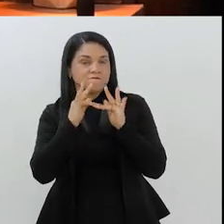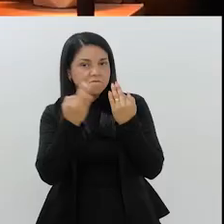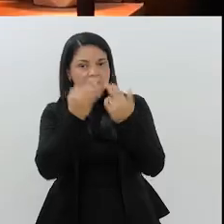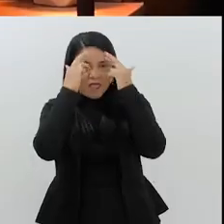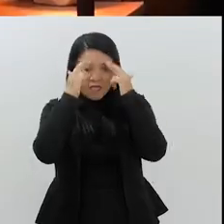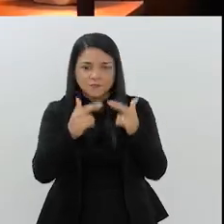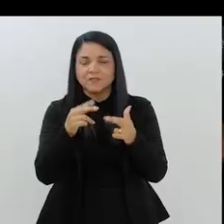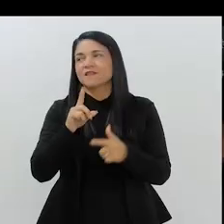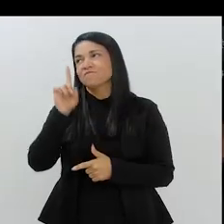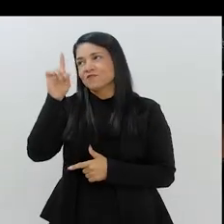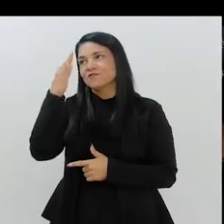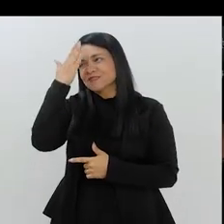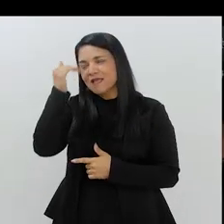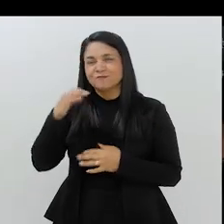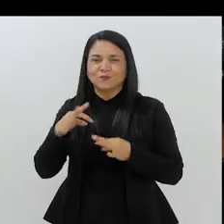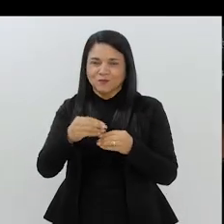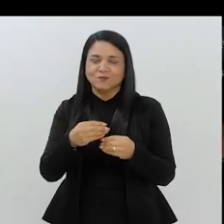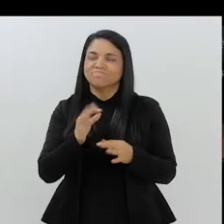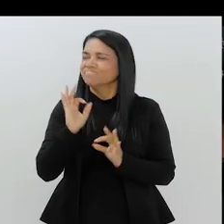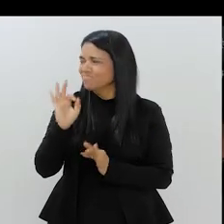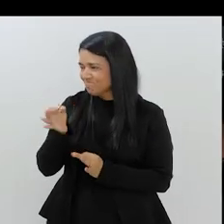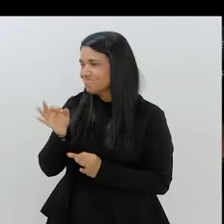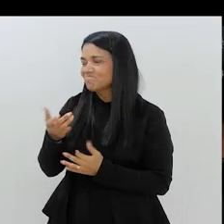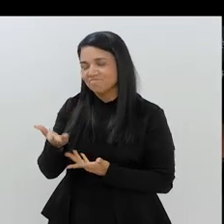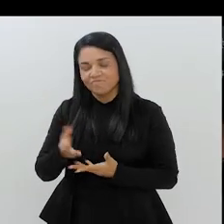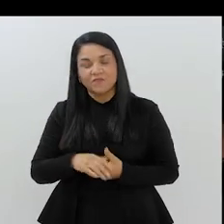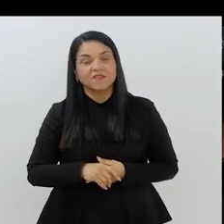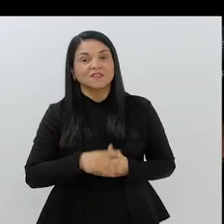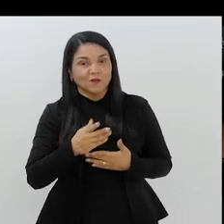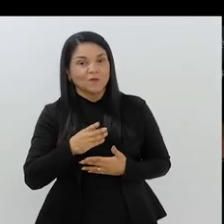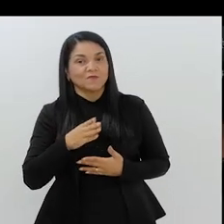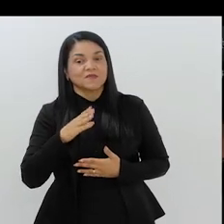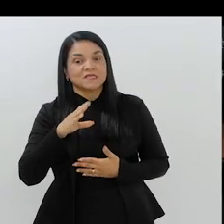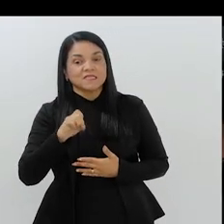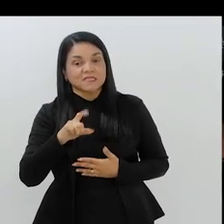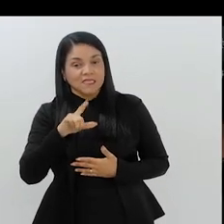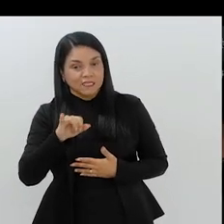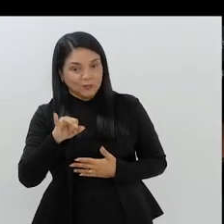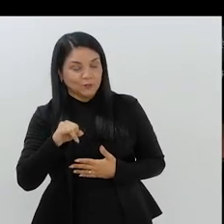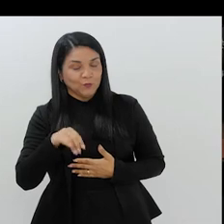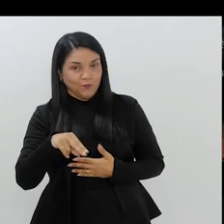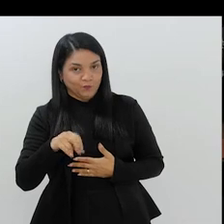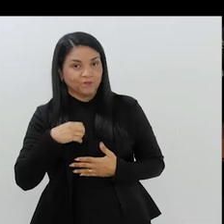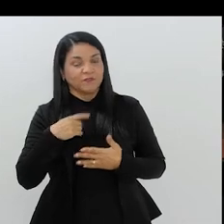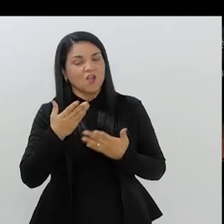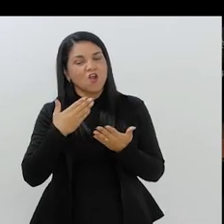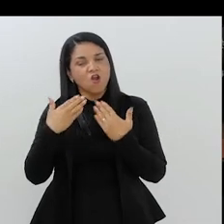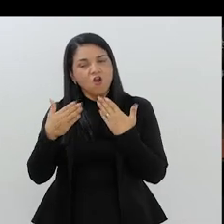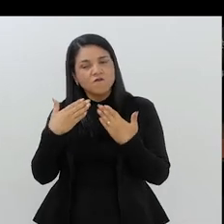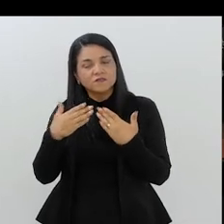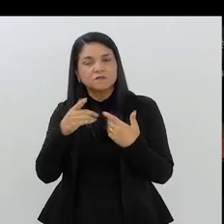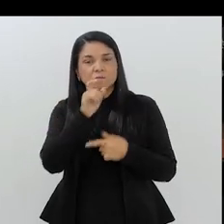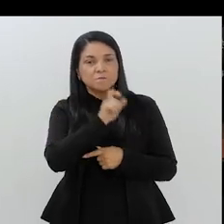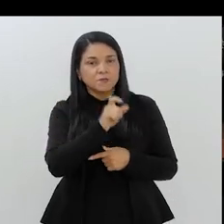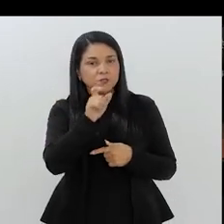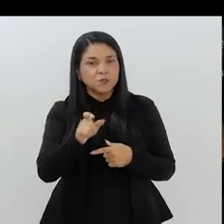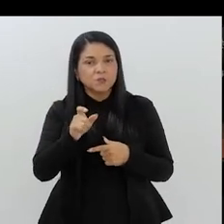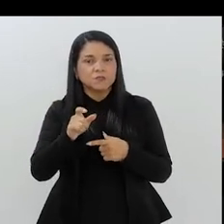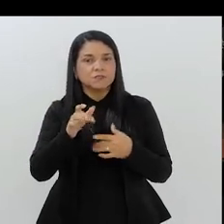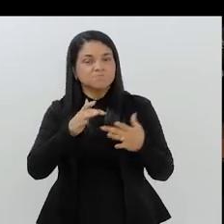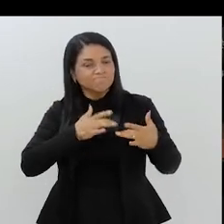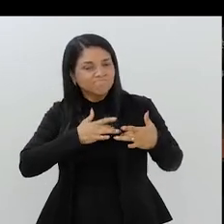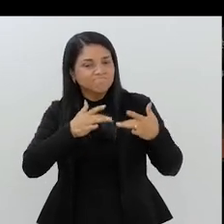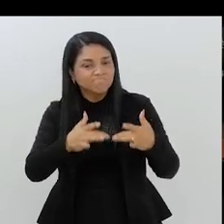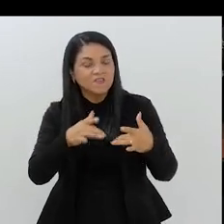Graças a Deus. Deus sabe de tudo. Exatamente. Celino, então, assim, nós estamos conversando sobre as pessoas que